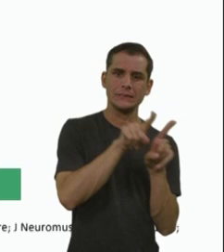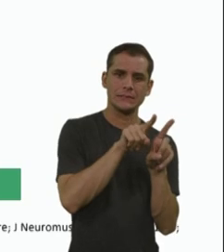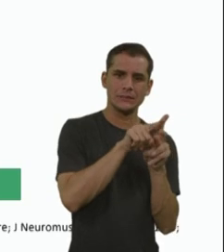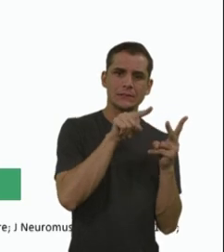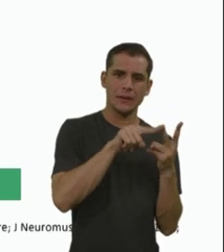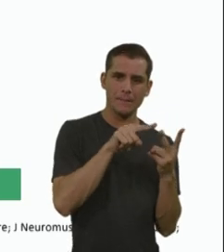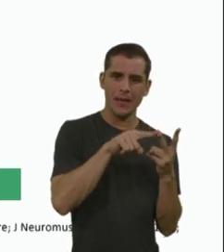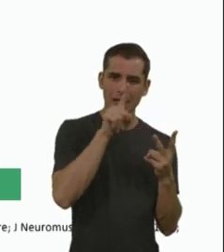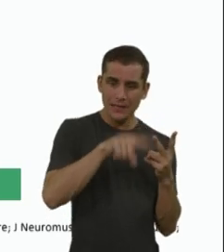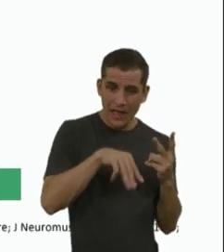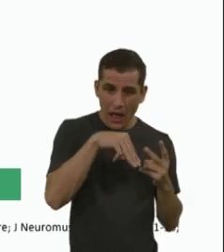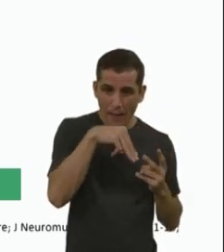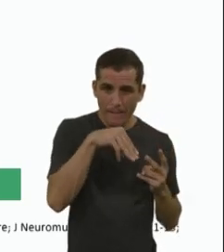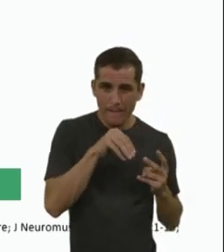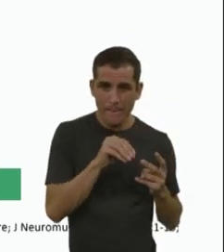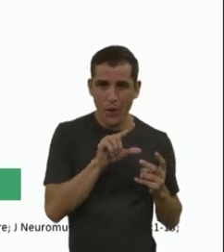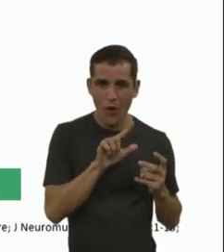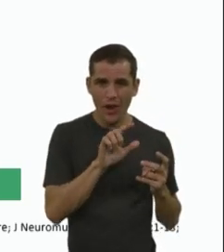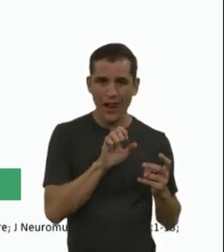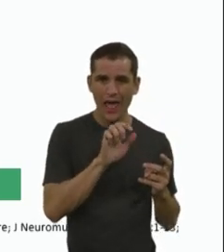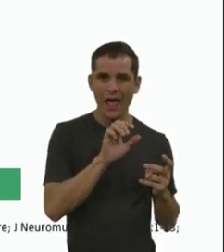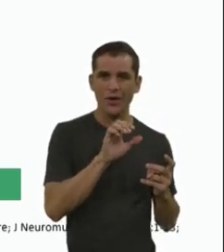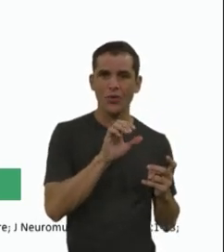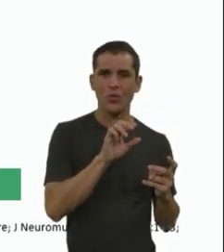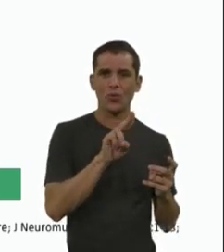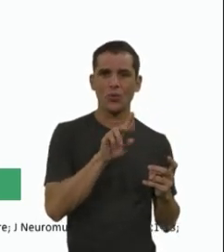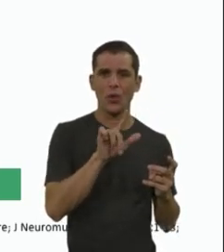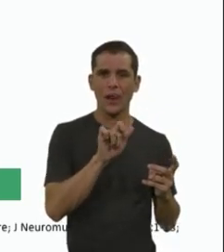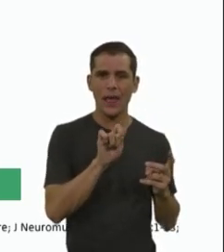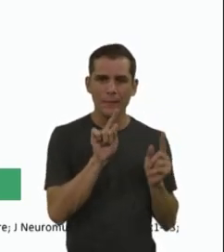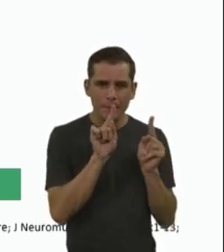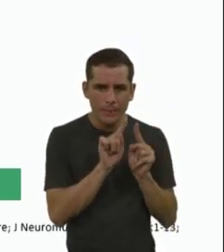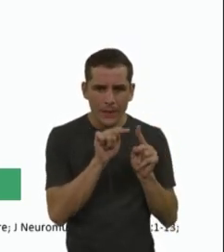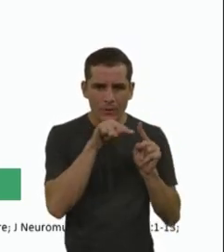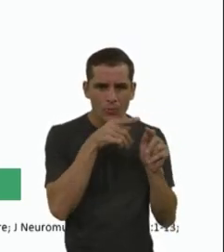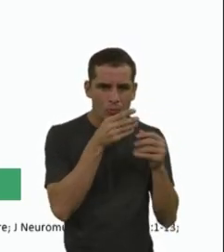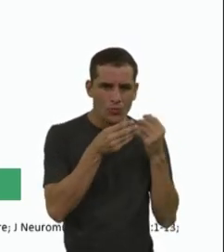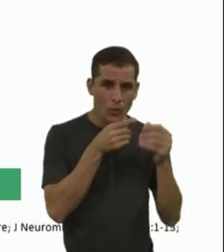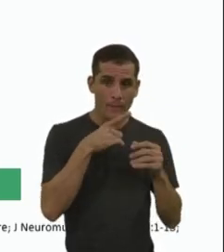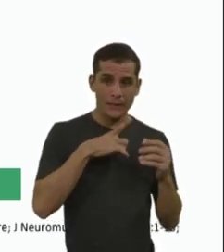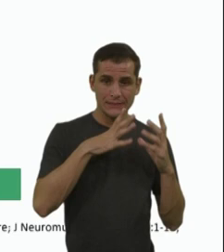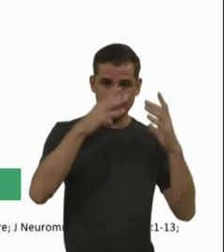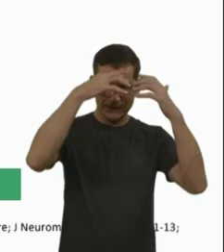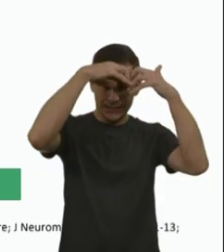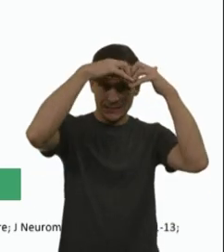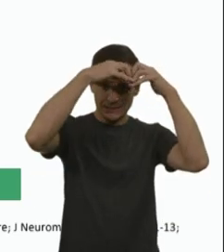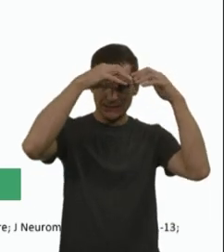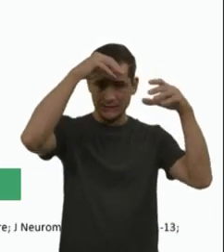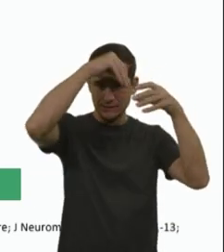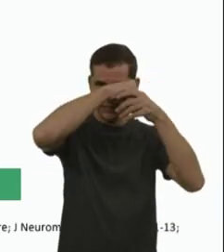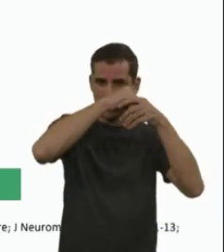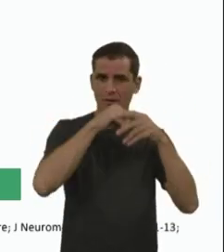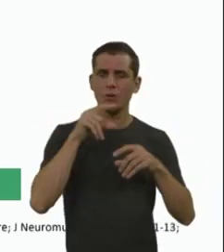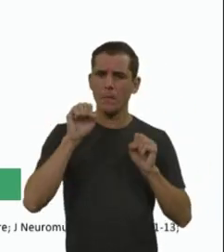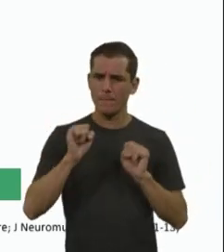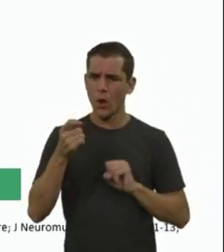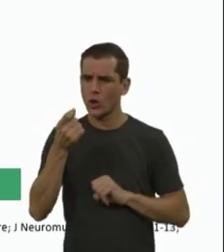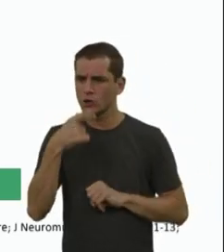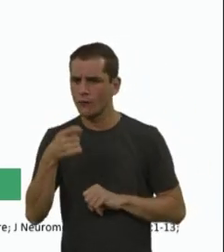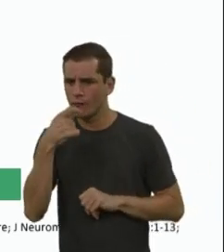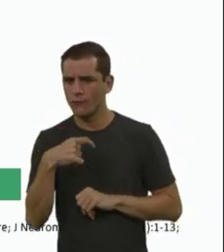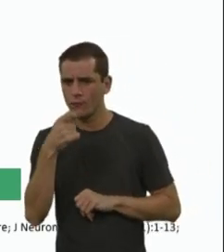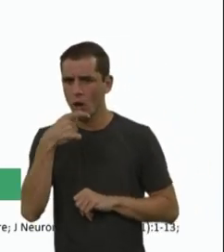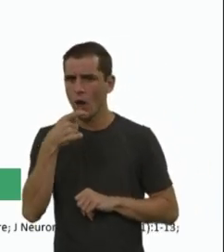molécula, então por isso ele passa a barreira hematoencefálica, pode ser dada via oral. Então, esses dois vão atuar